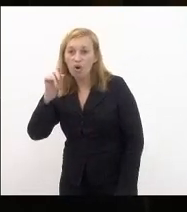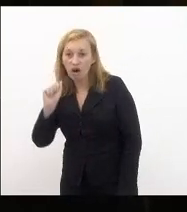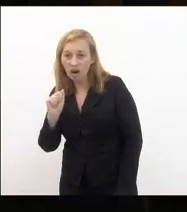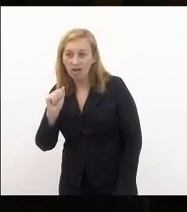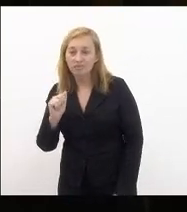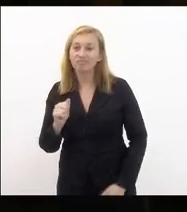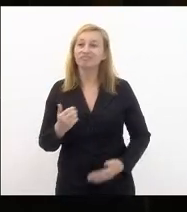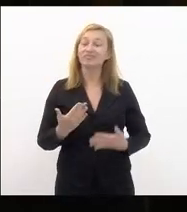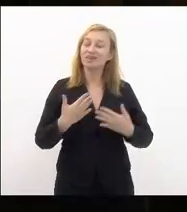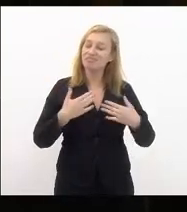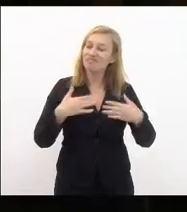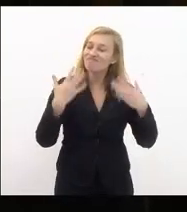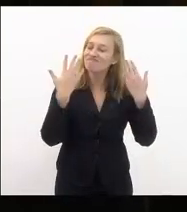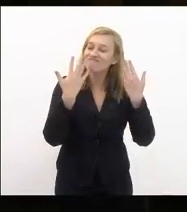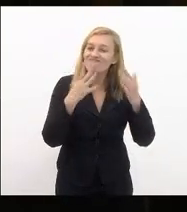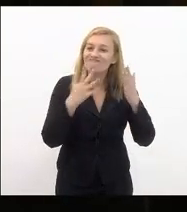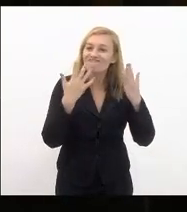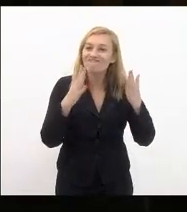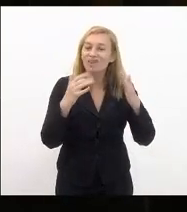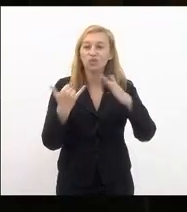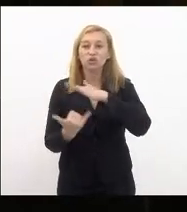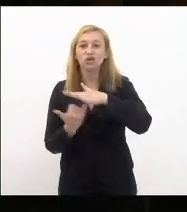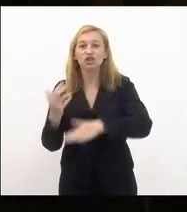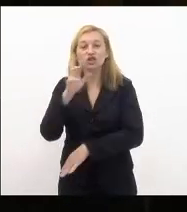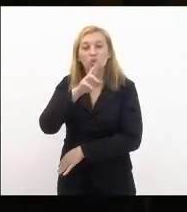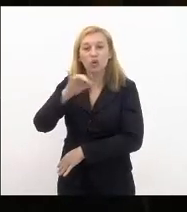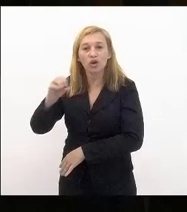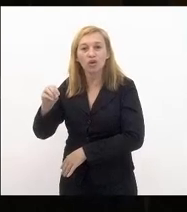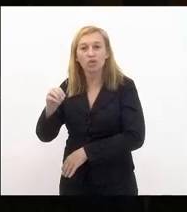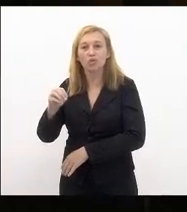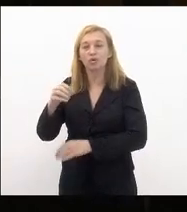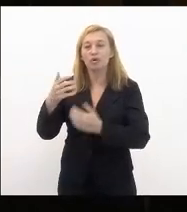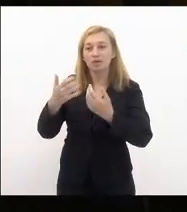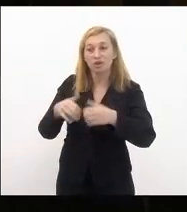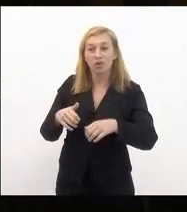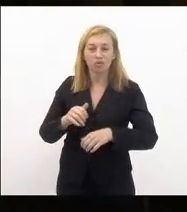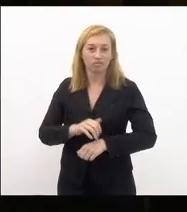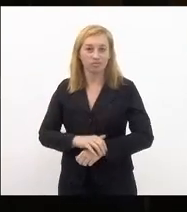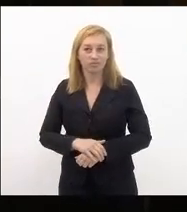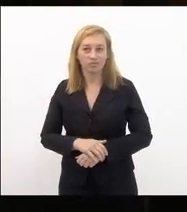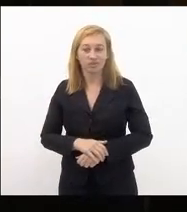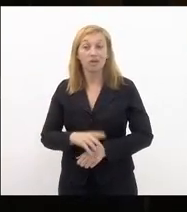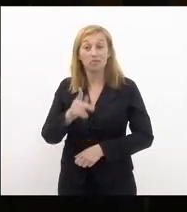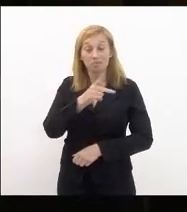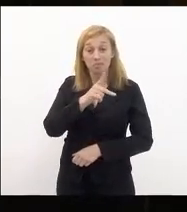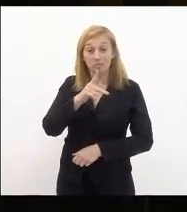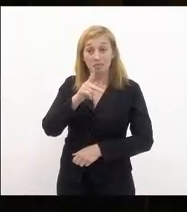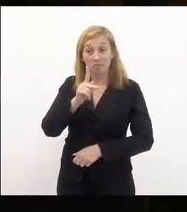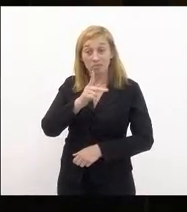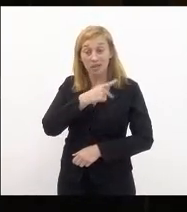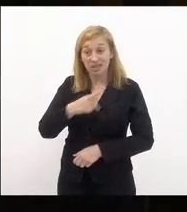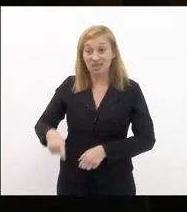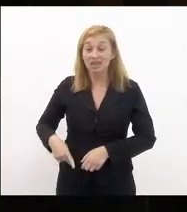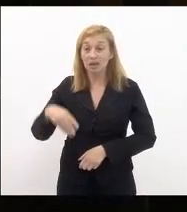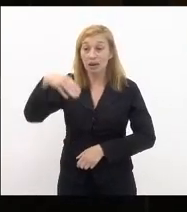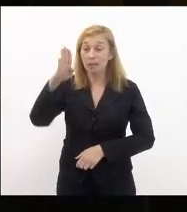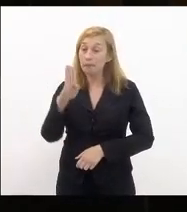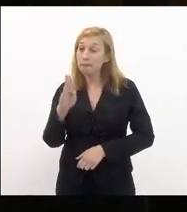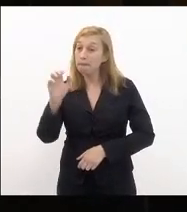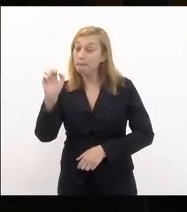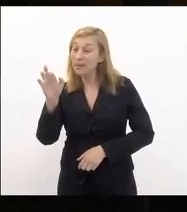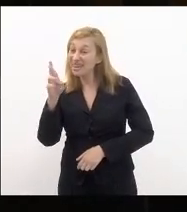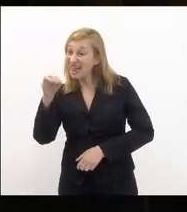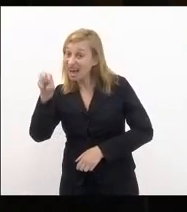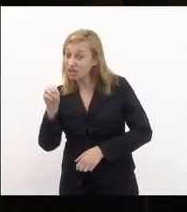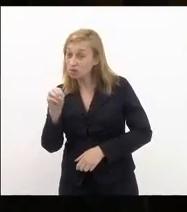fica aqui a minha saudação ao Instituto Rio Metrópole ao seu presidente Bernardo Santoro pela forma